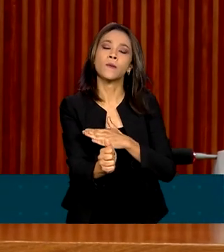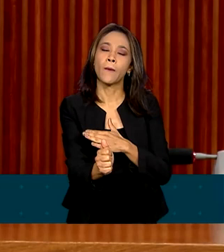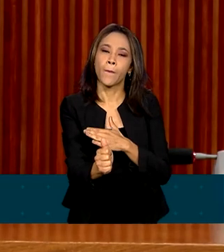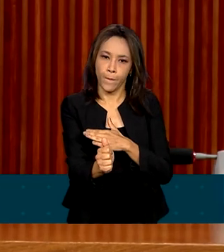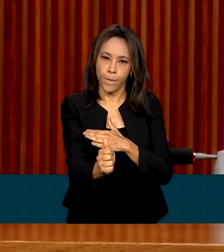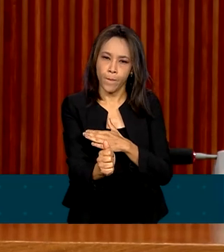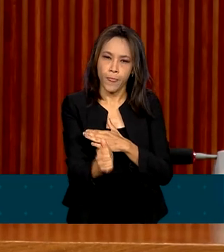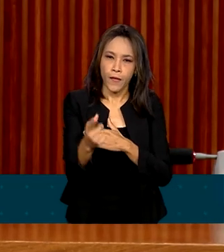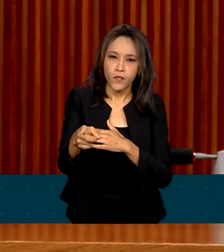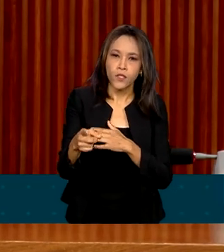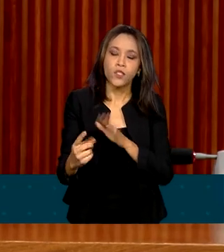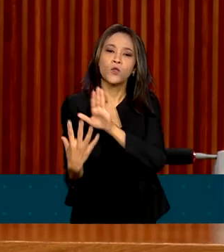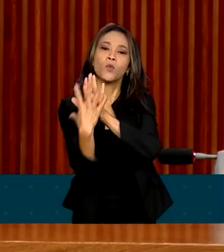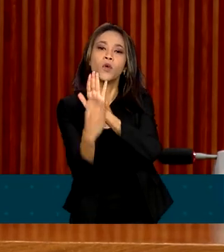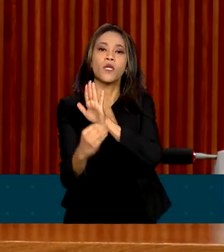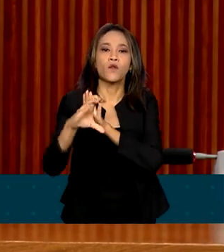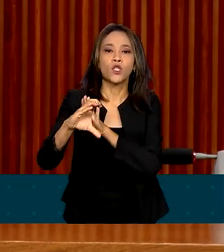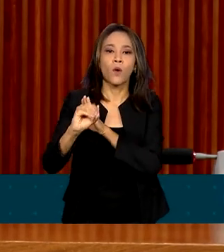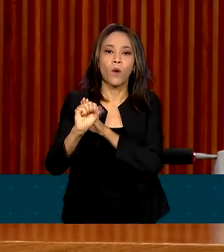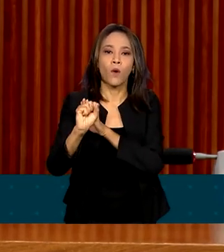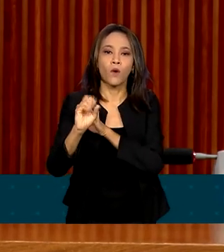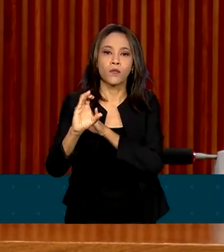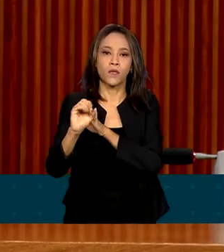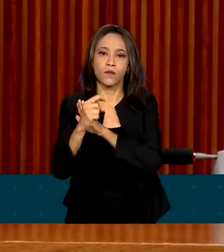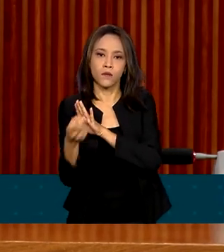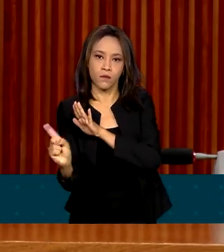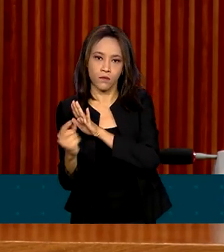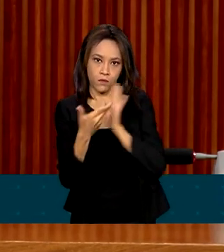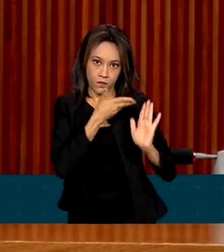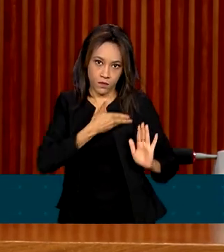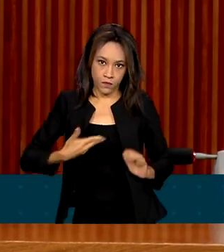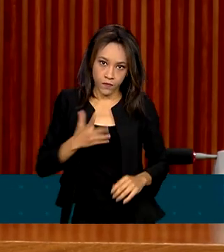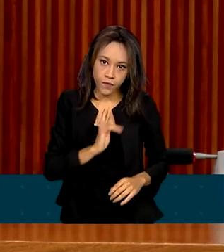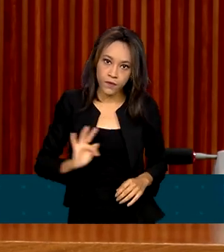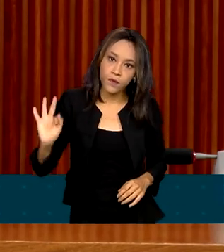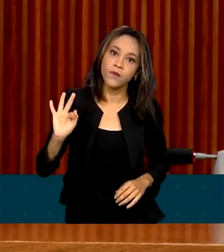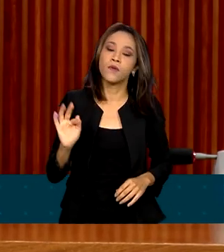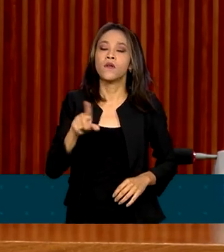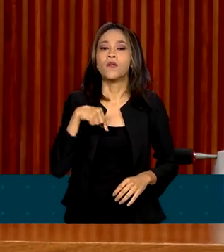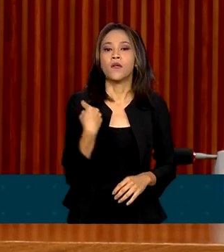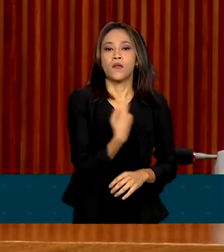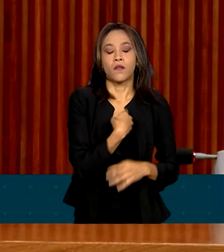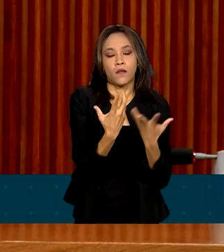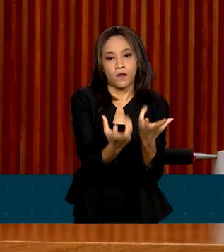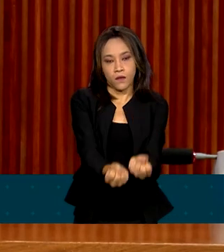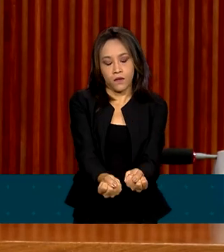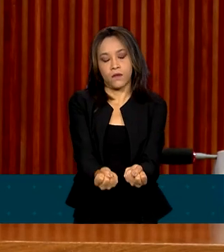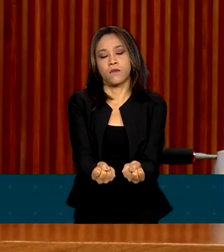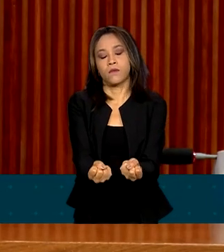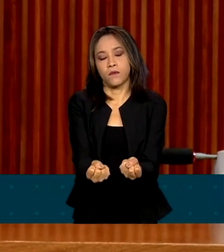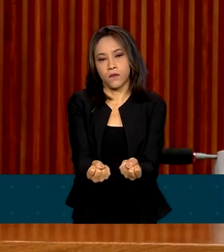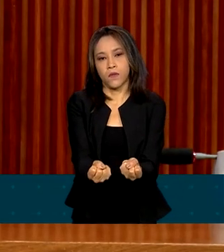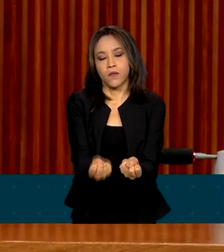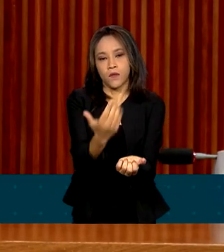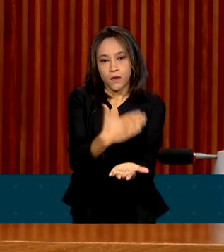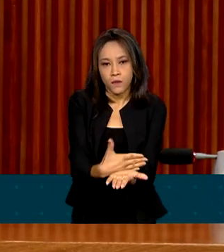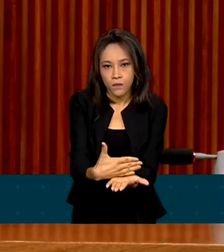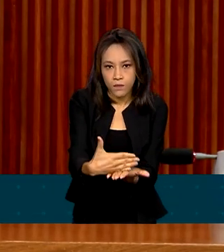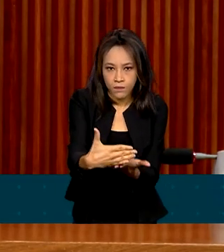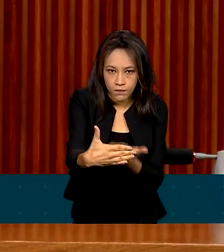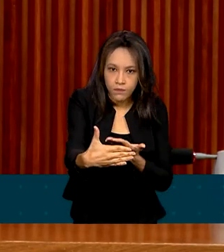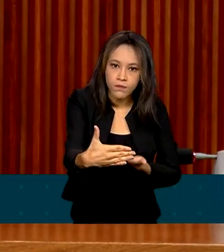concessões do governo federal, e nós vamos iniciar